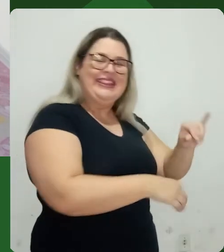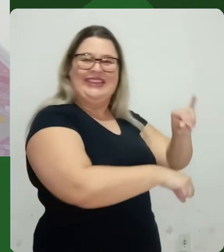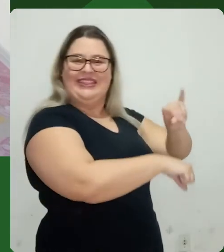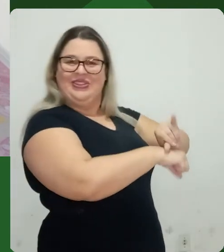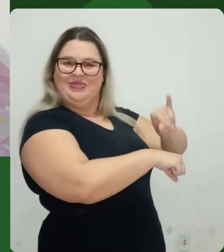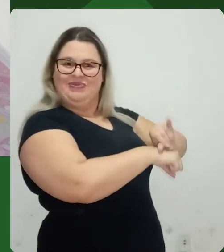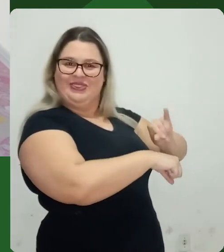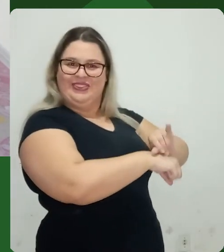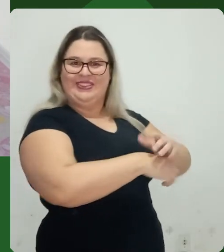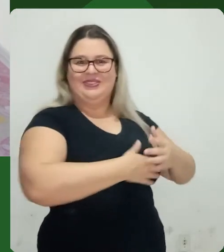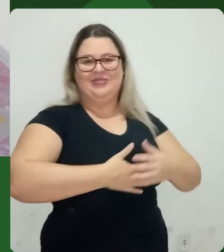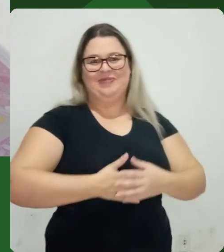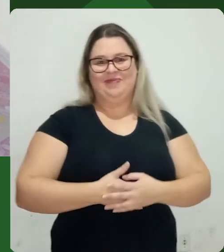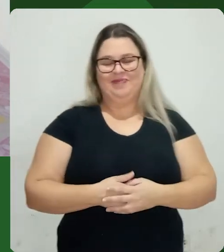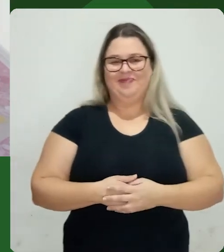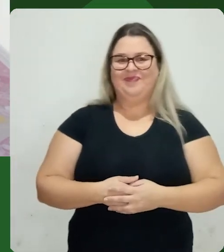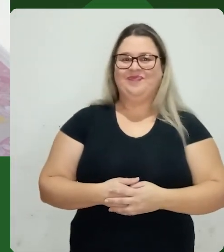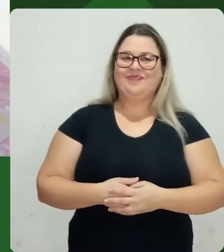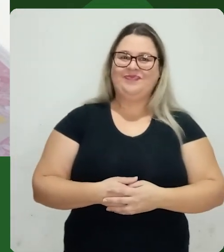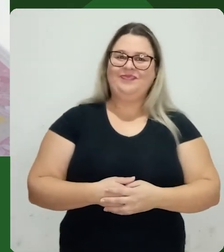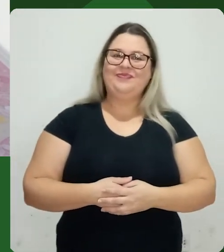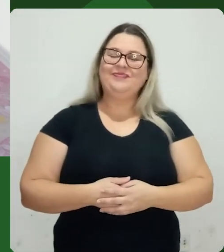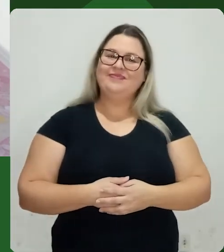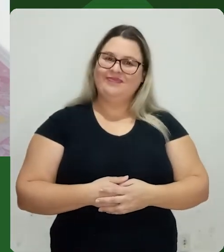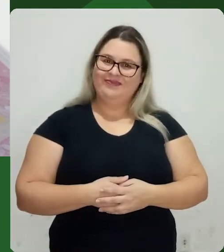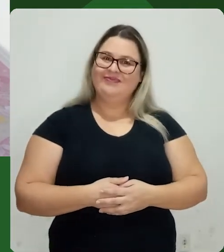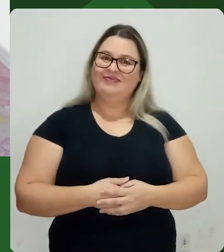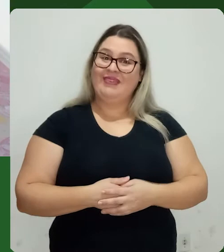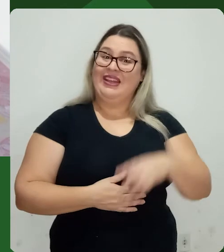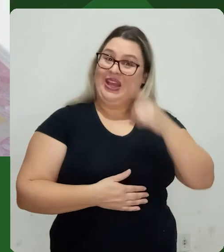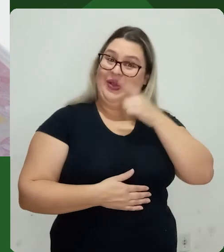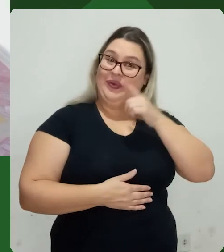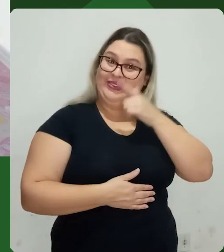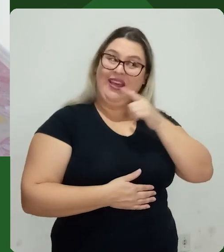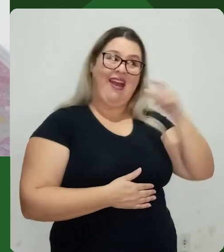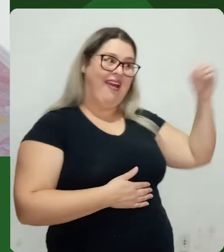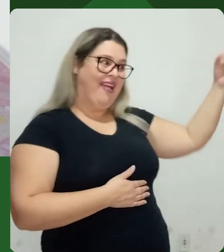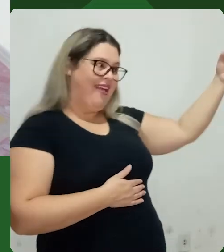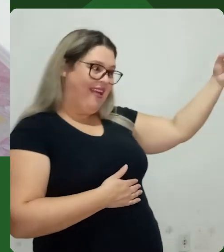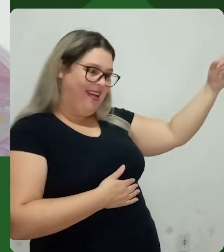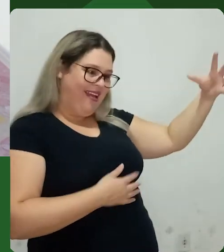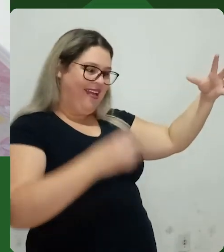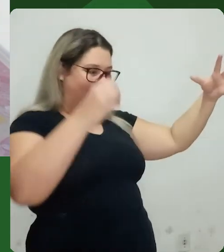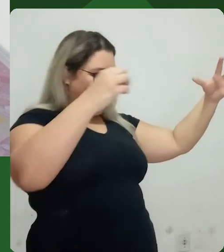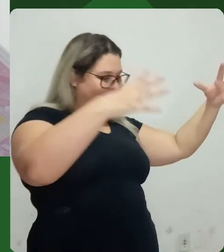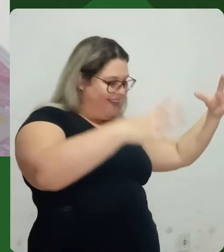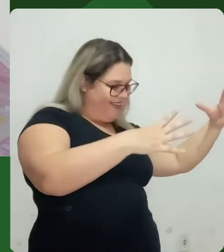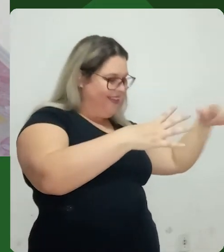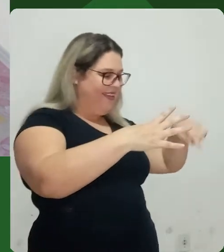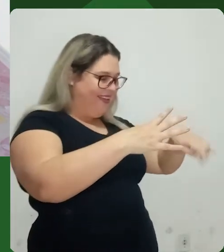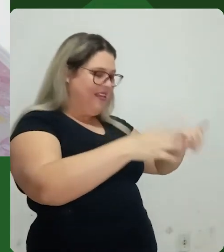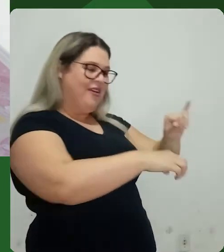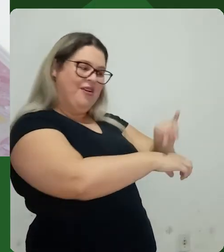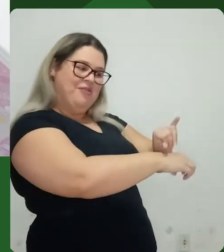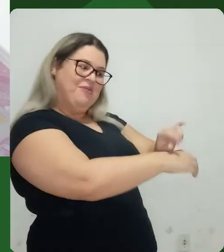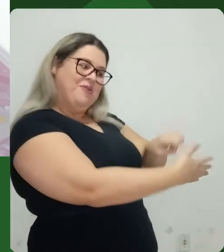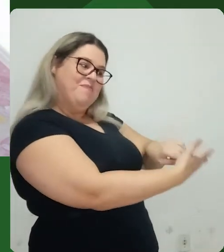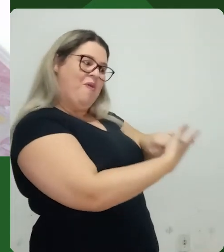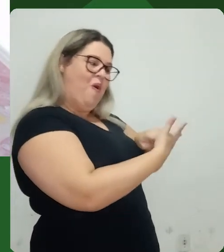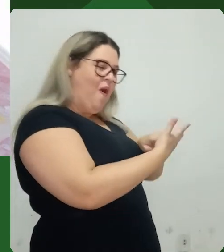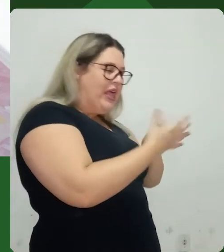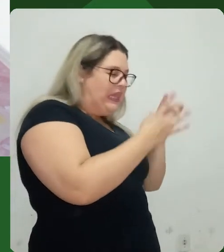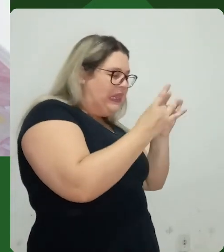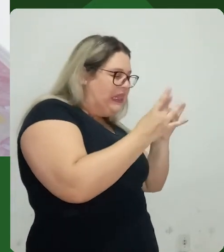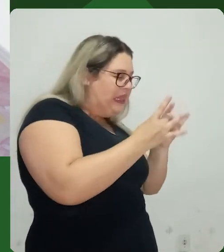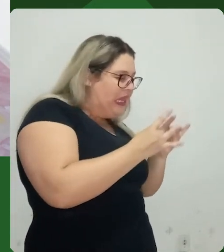venha da janela pro papel, do papel pro produto e do produto diretamente pra câmera. E com isso eu consigo iluminar aquela face ali